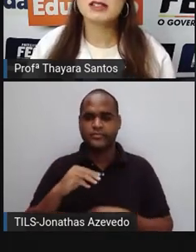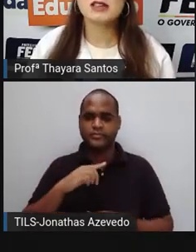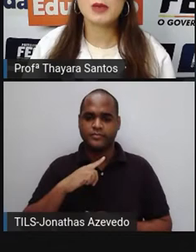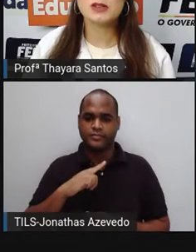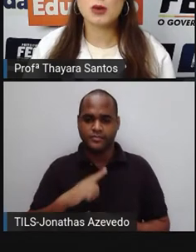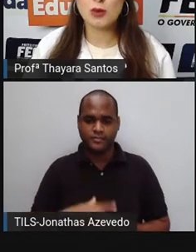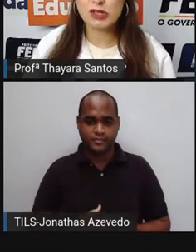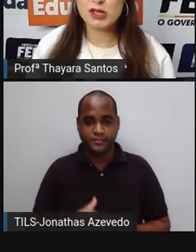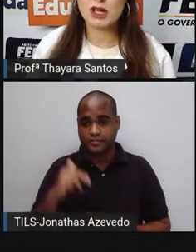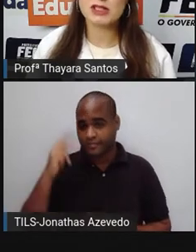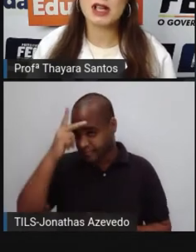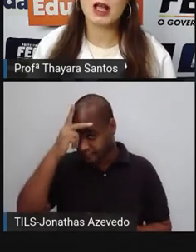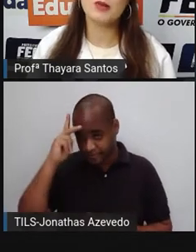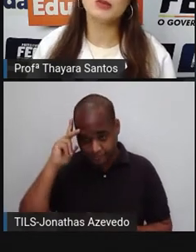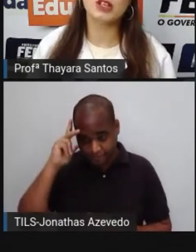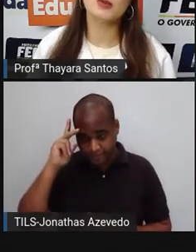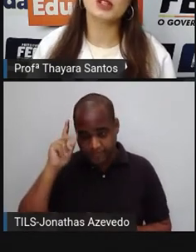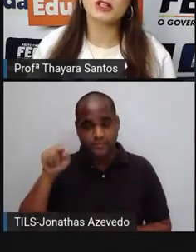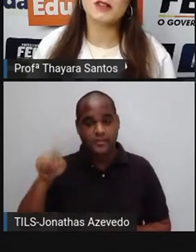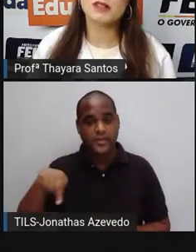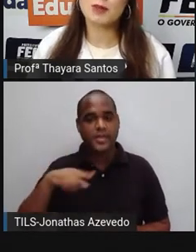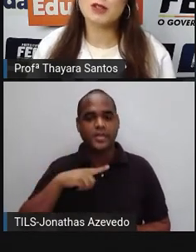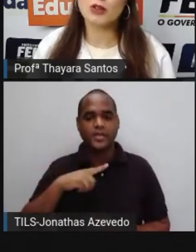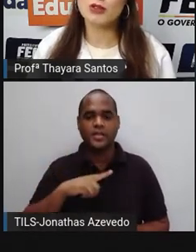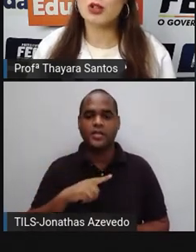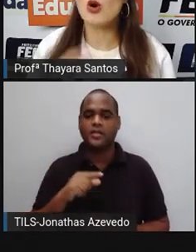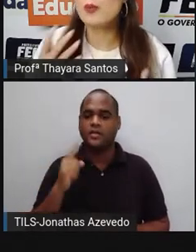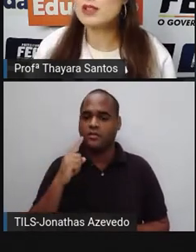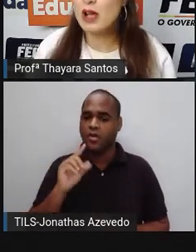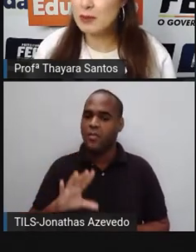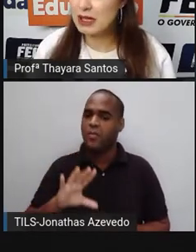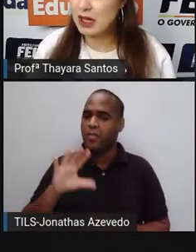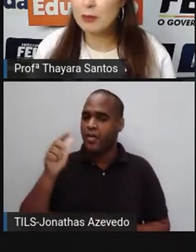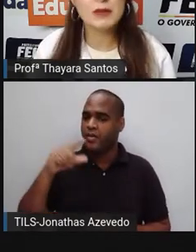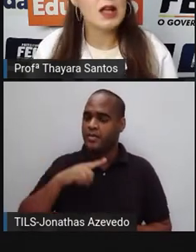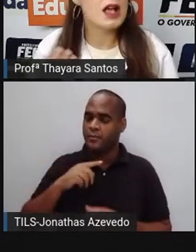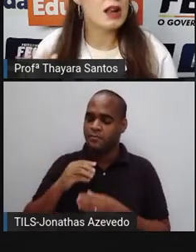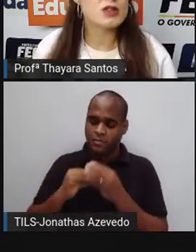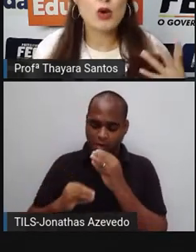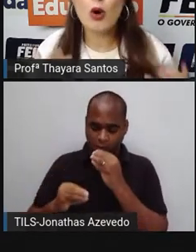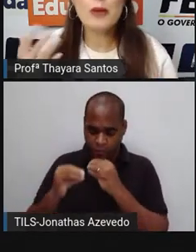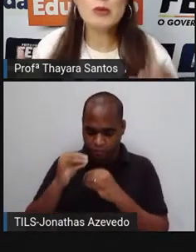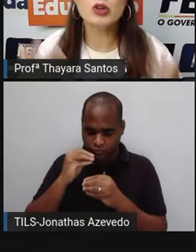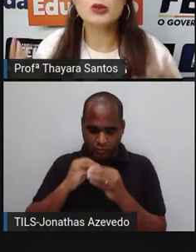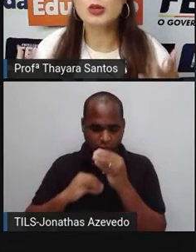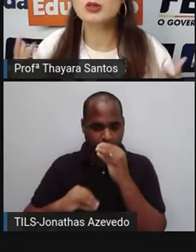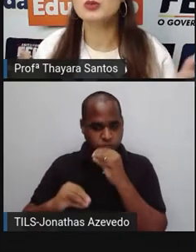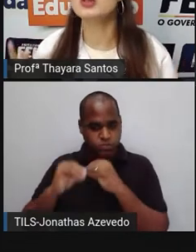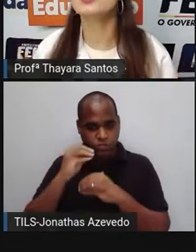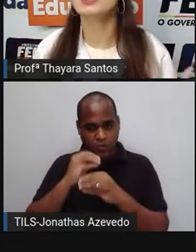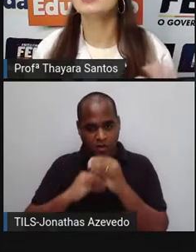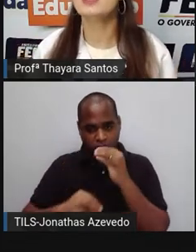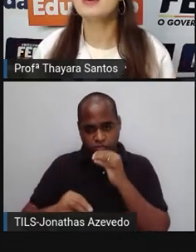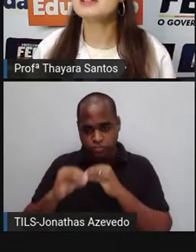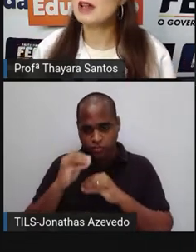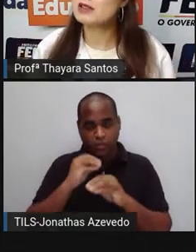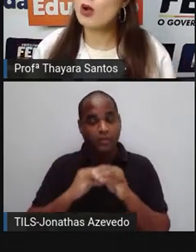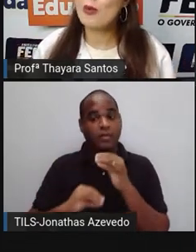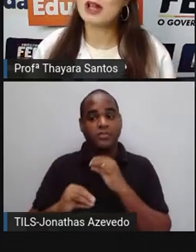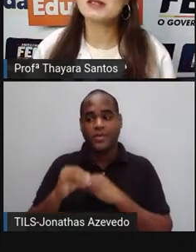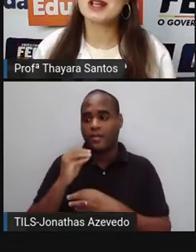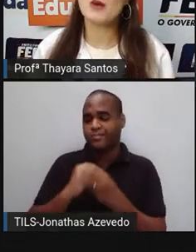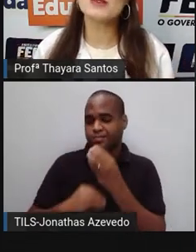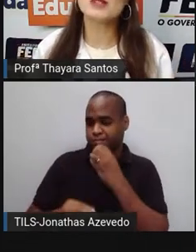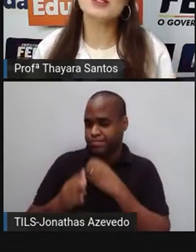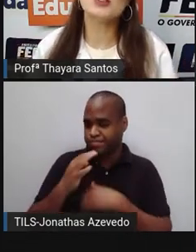essas pessoas, elas acabam tendo, muitas vezes, episódios de compulsão alimentar. Elas comem muito, muito, muito. Depois que elas